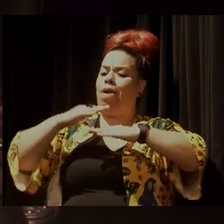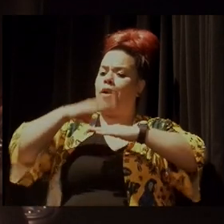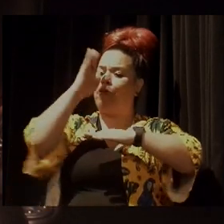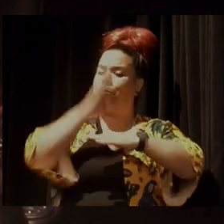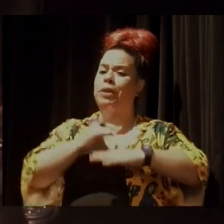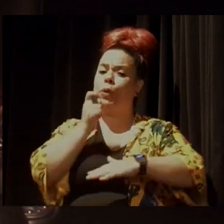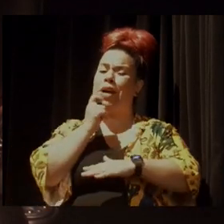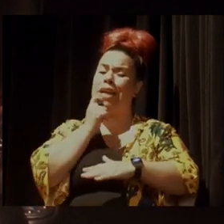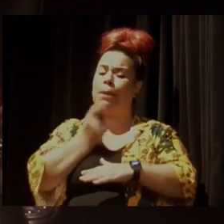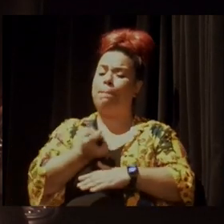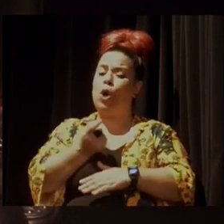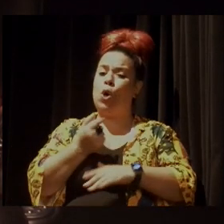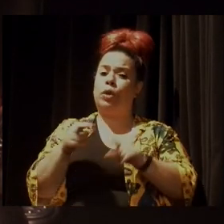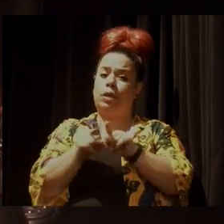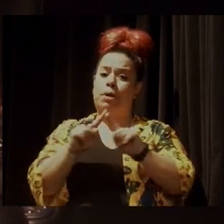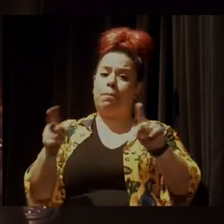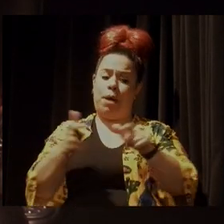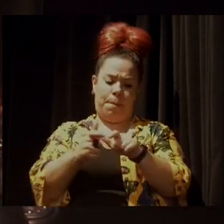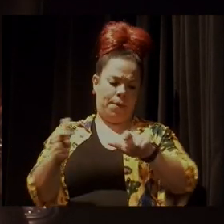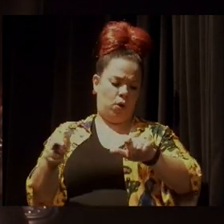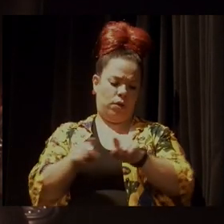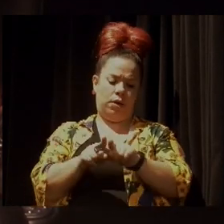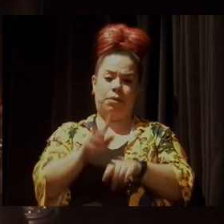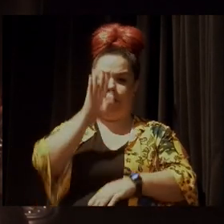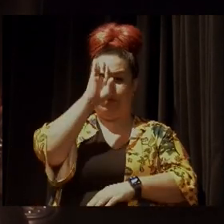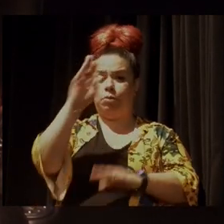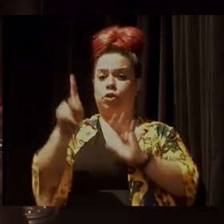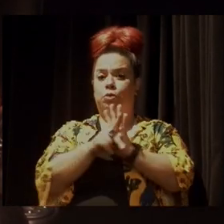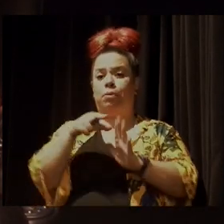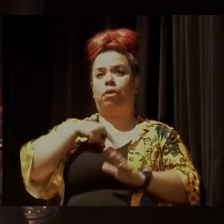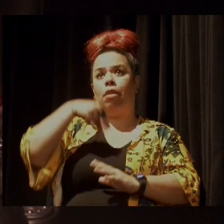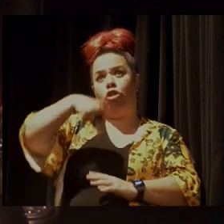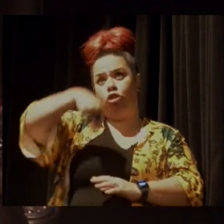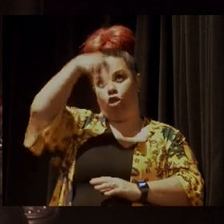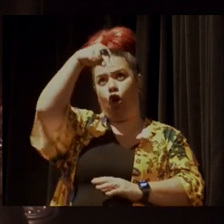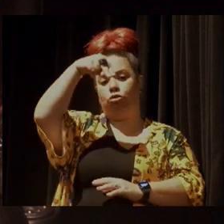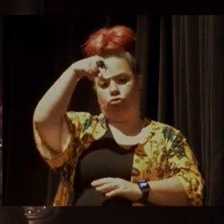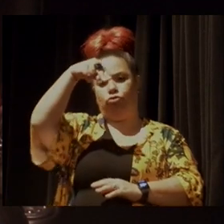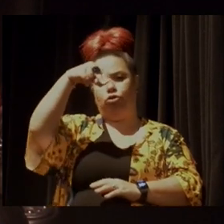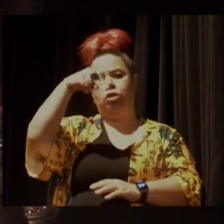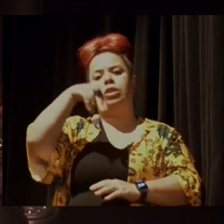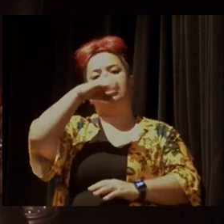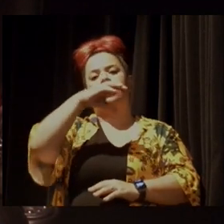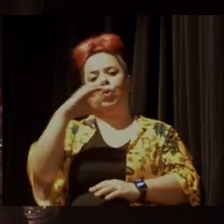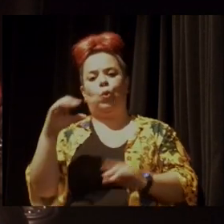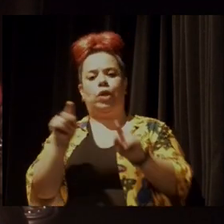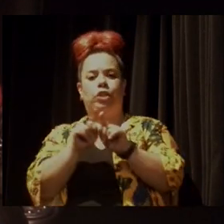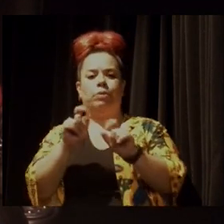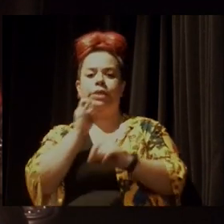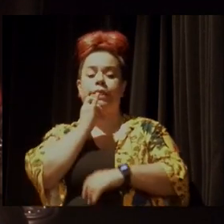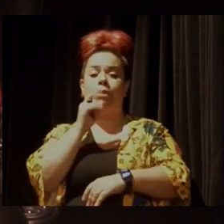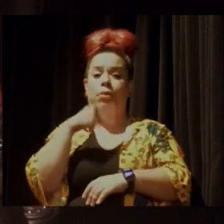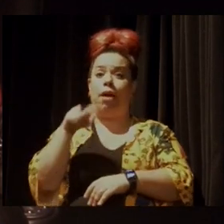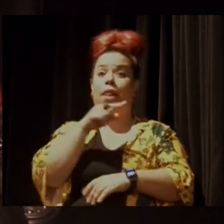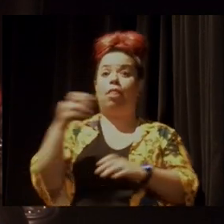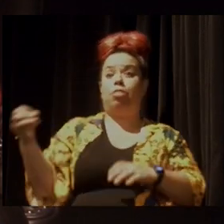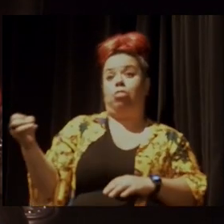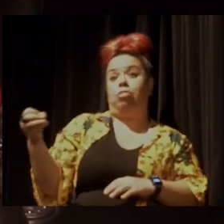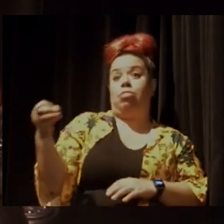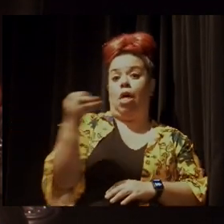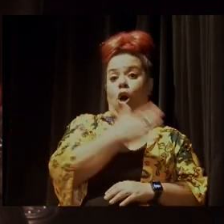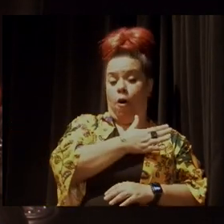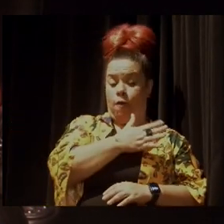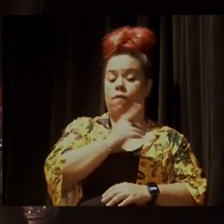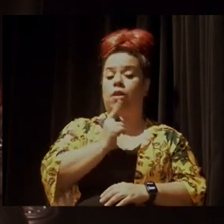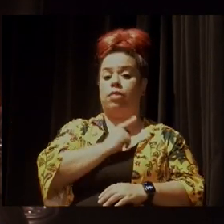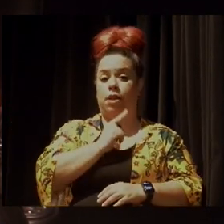mas é uma das maiores, principalmente na região norte, centro-oeste e norte do país. E ela foi uma inovação que